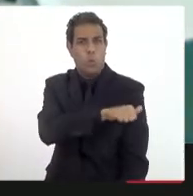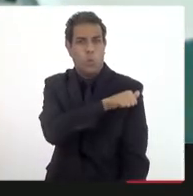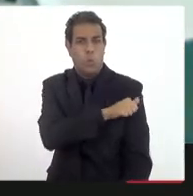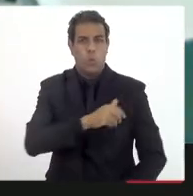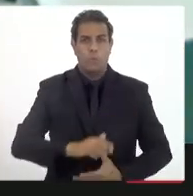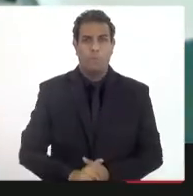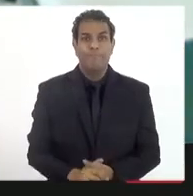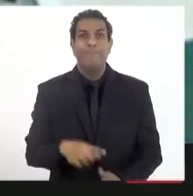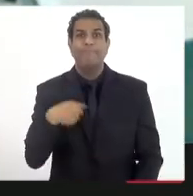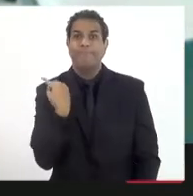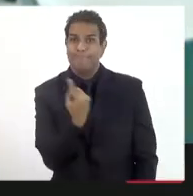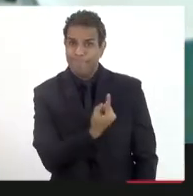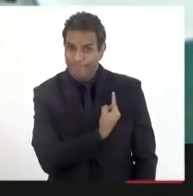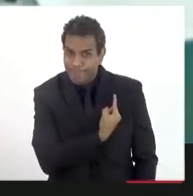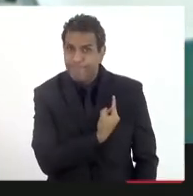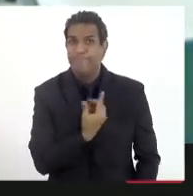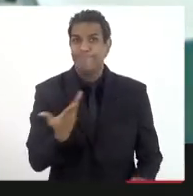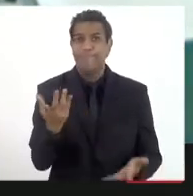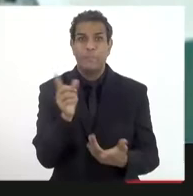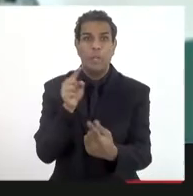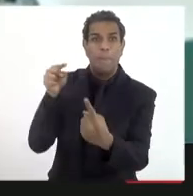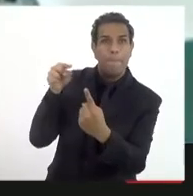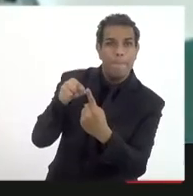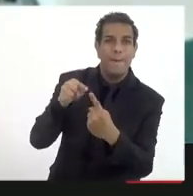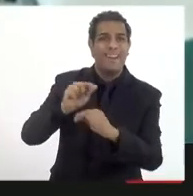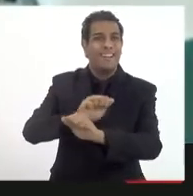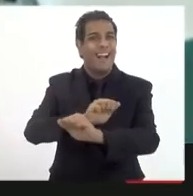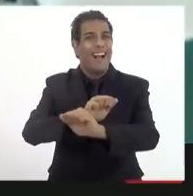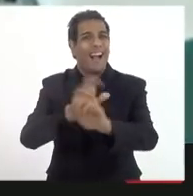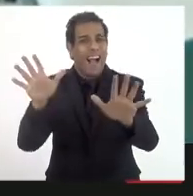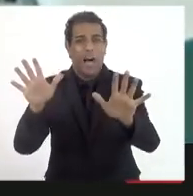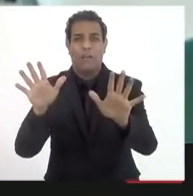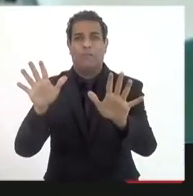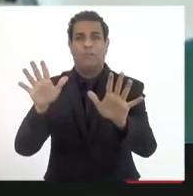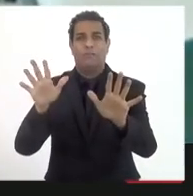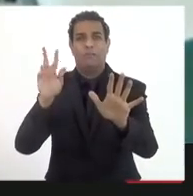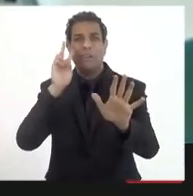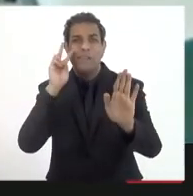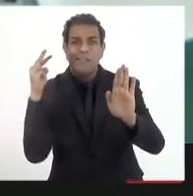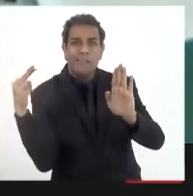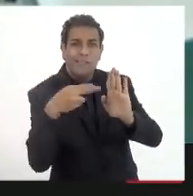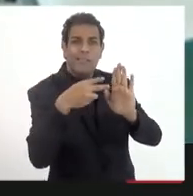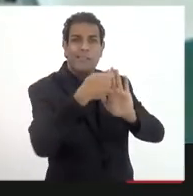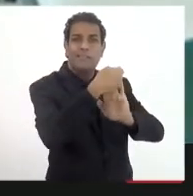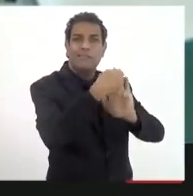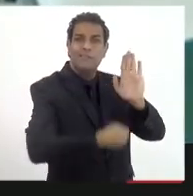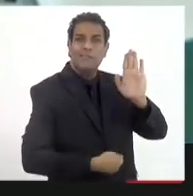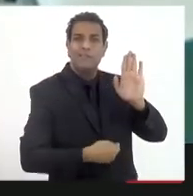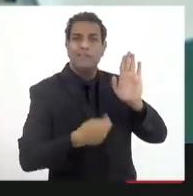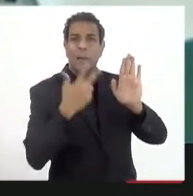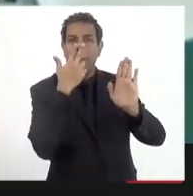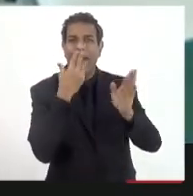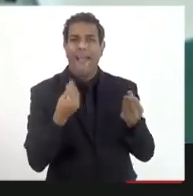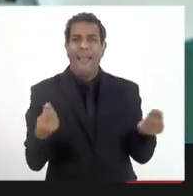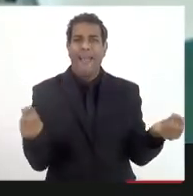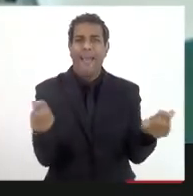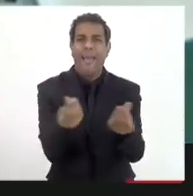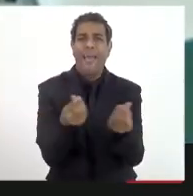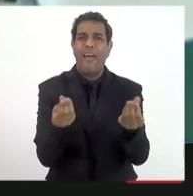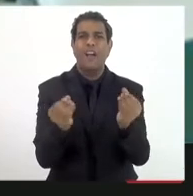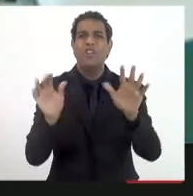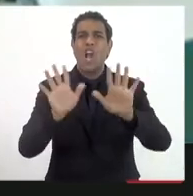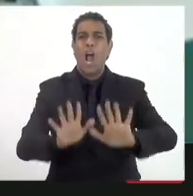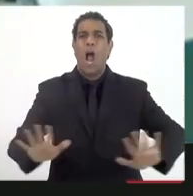Então, eu acho que a gente tem que ter uma objetividade maior no fundo para que ele não fique um fundo de